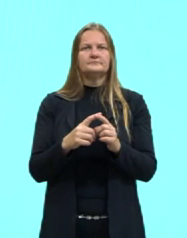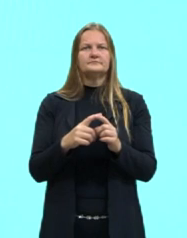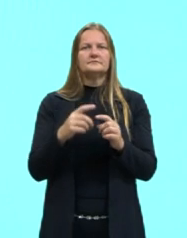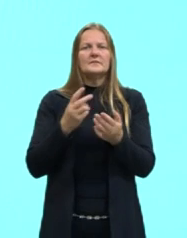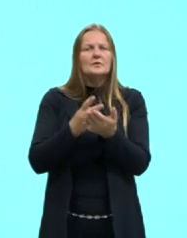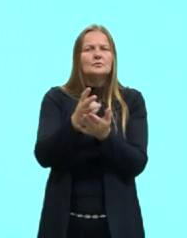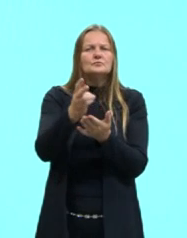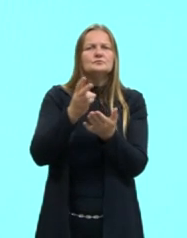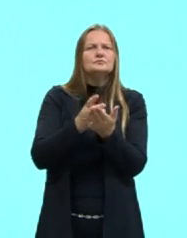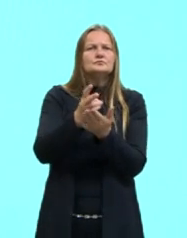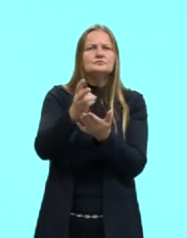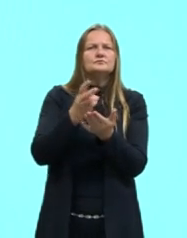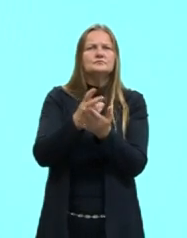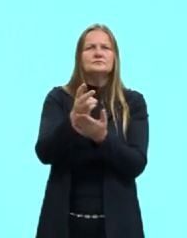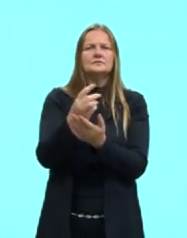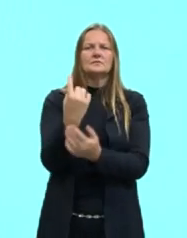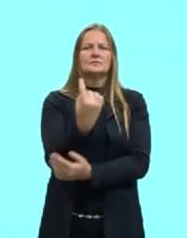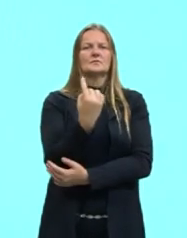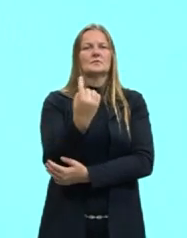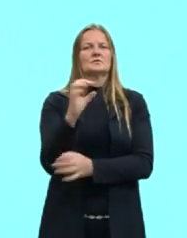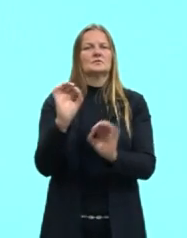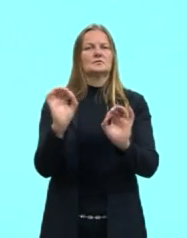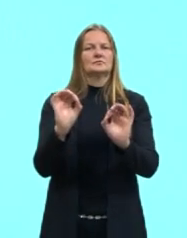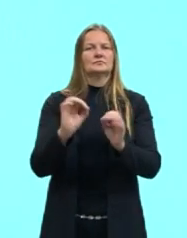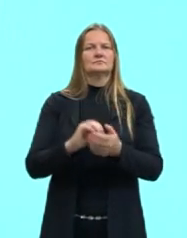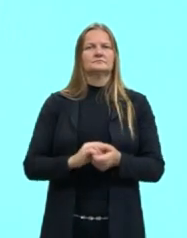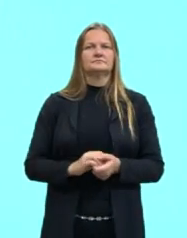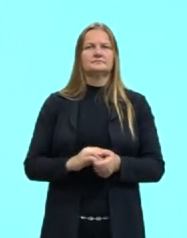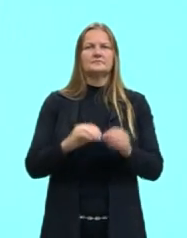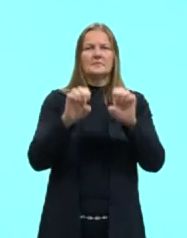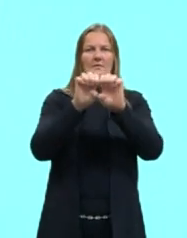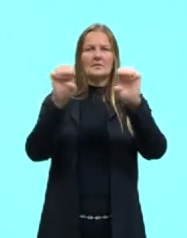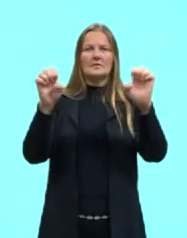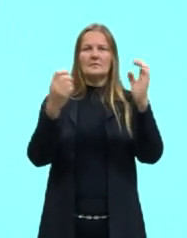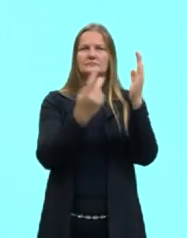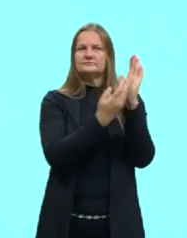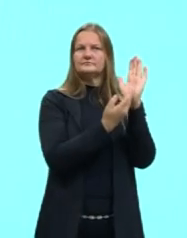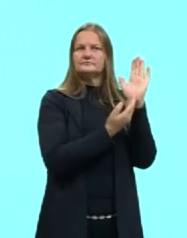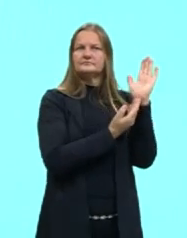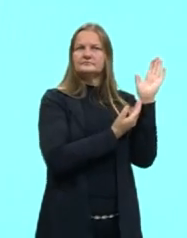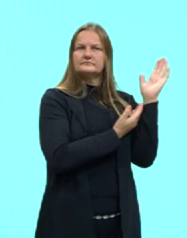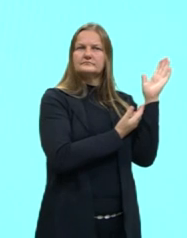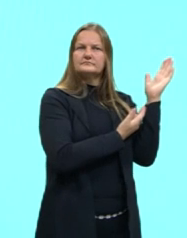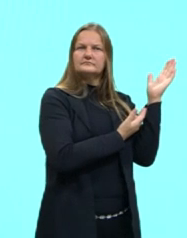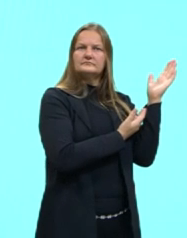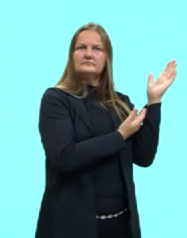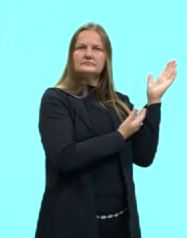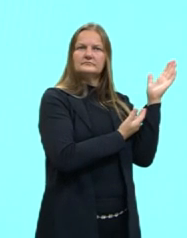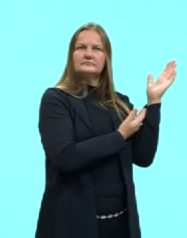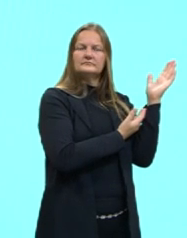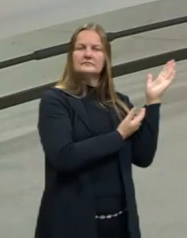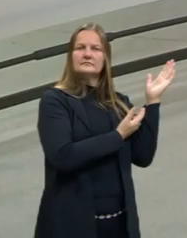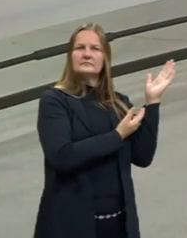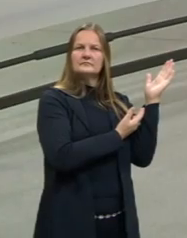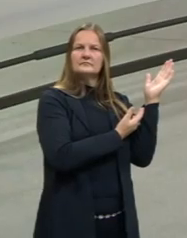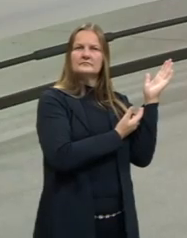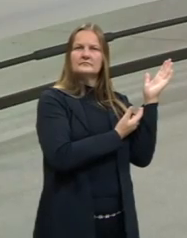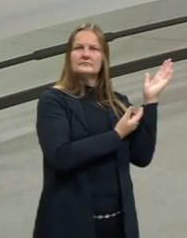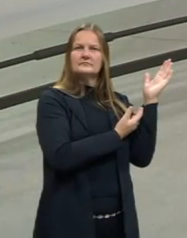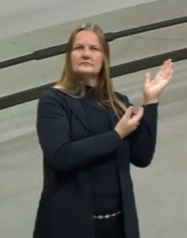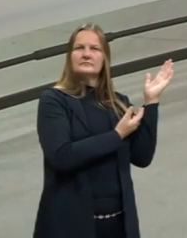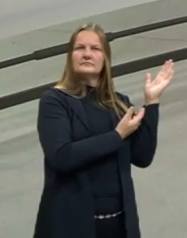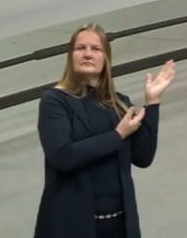constante, né? Um valor sozinho, tá? Vejam que está ao contrário, né? Geralmente, eu vou usar o quadro,